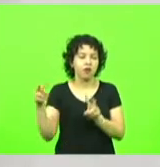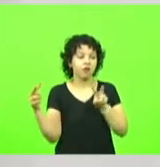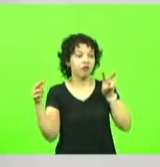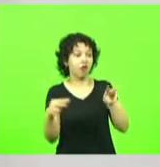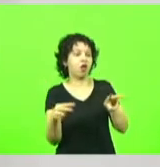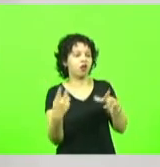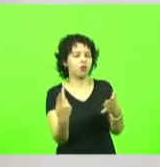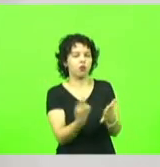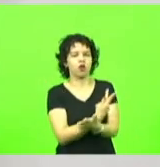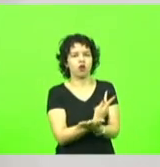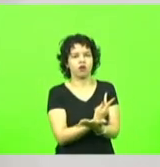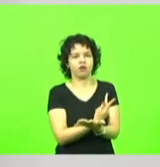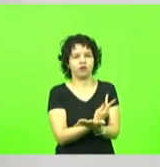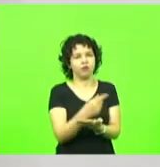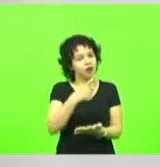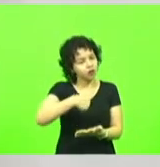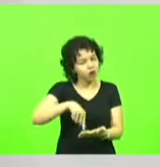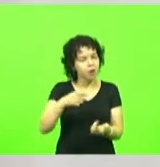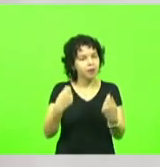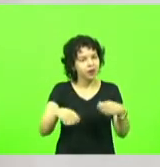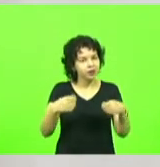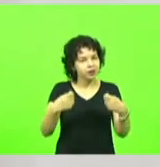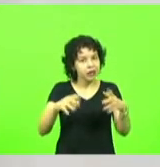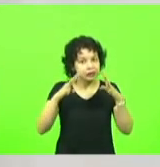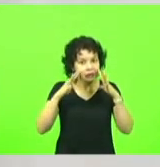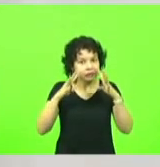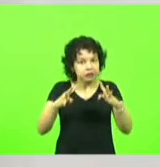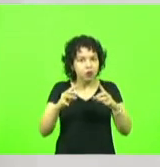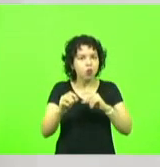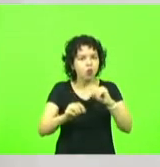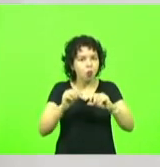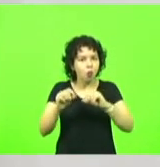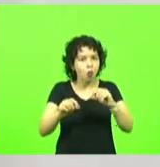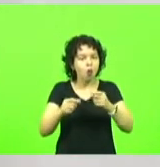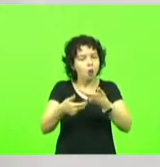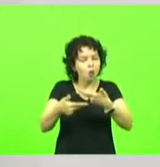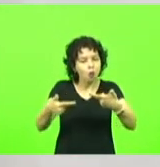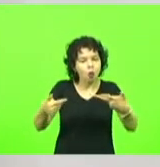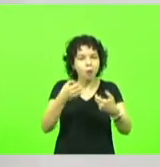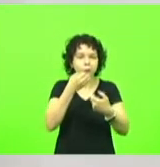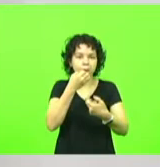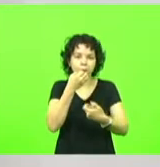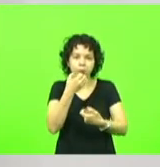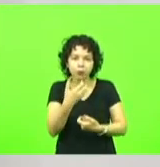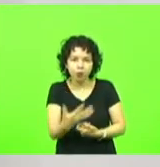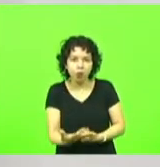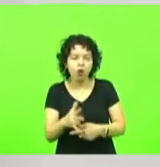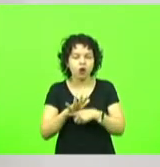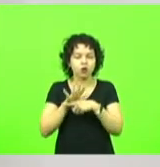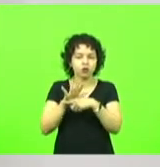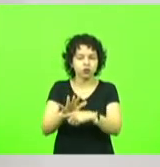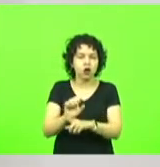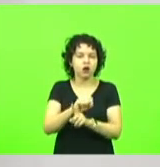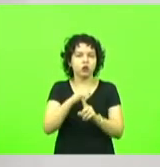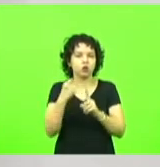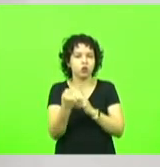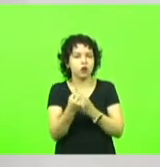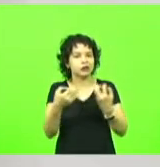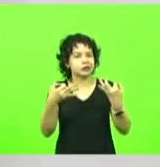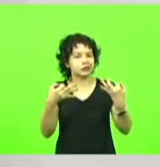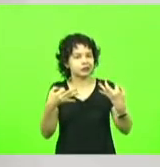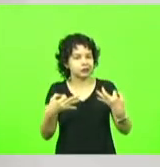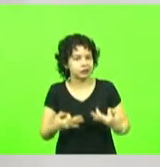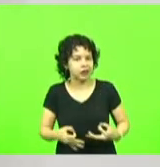dar atenção para as coisas de bem para ajudar a sociedade para fazer certo e para melhorar